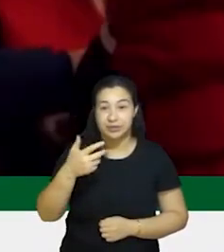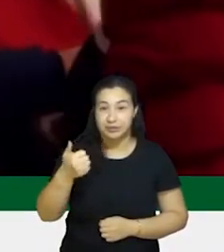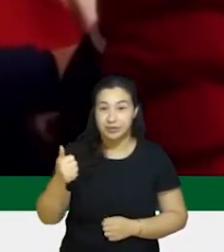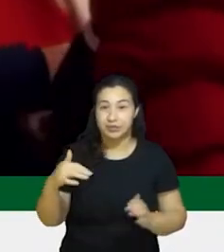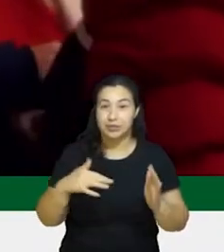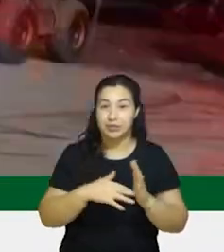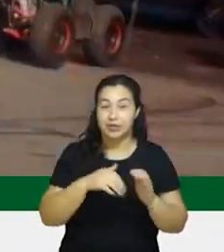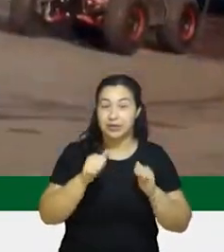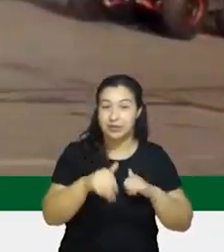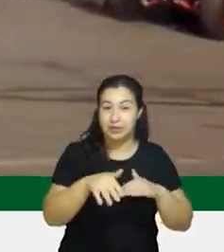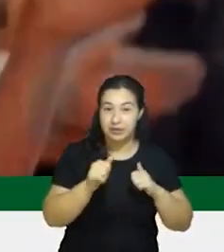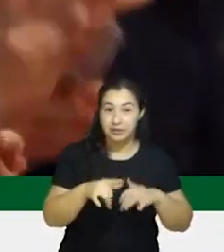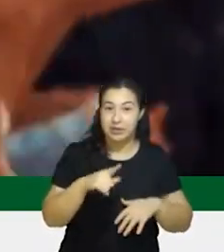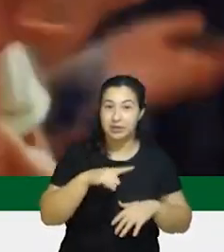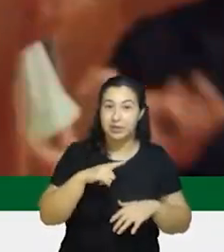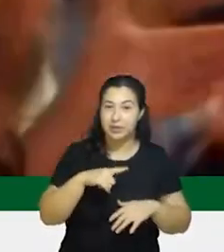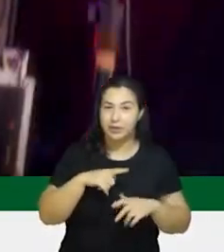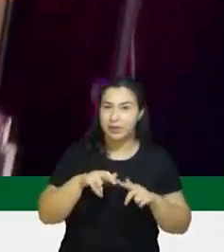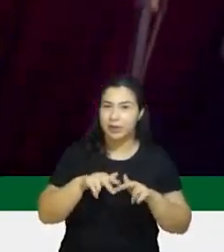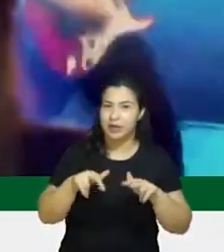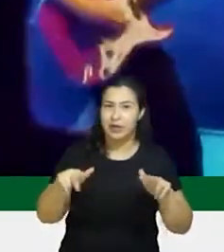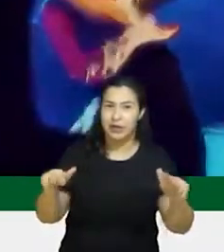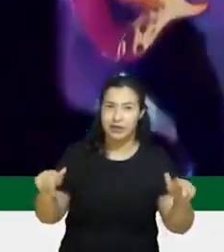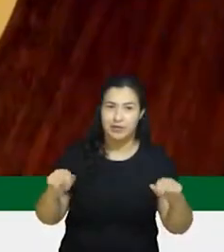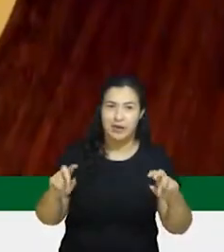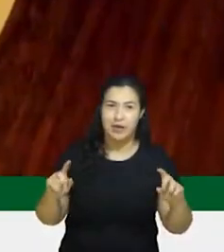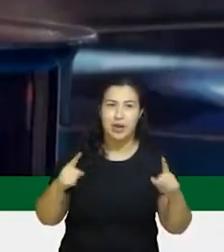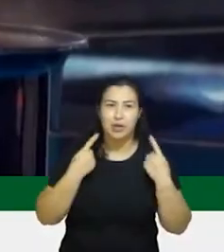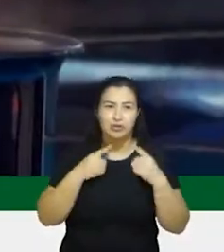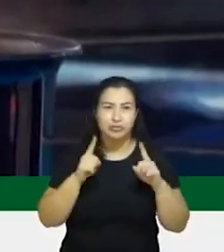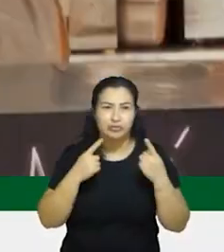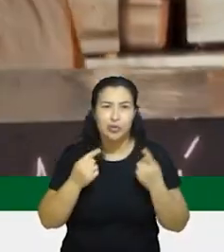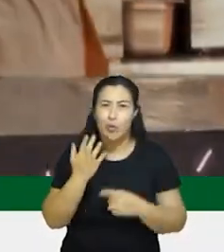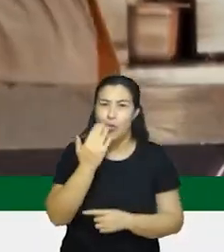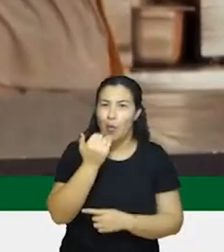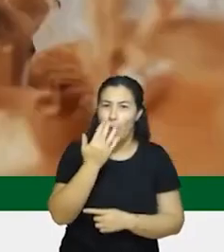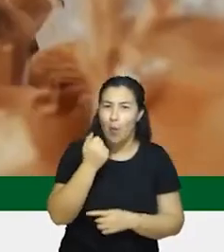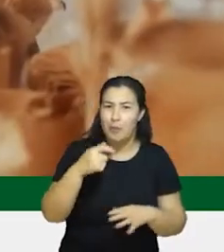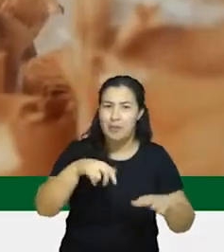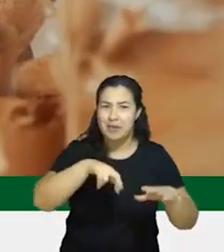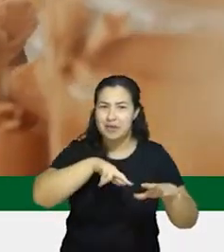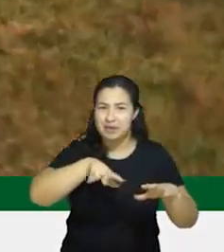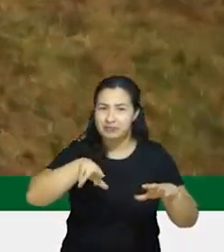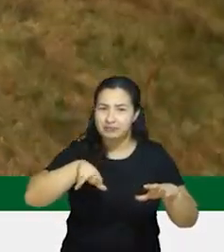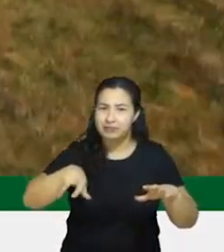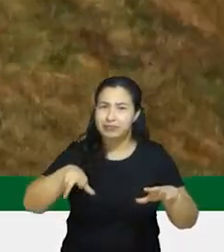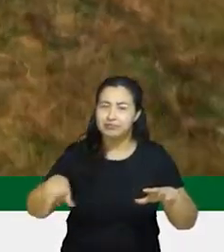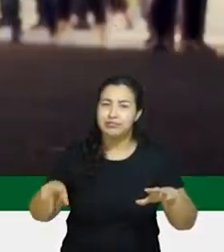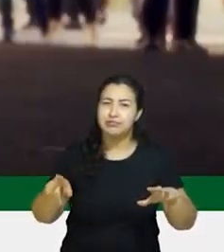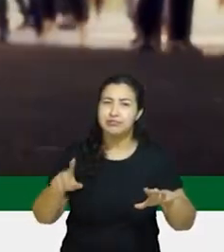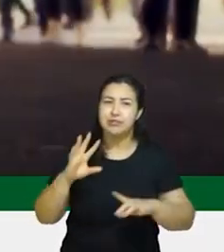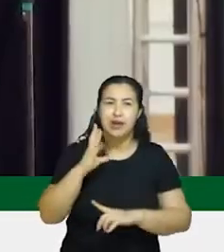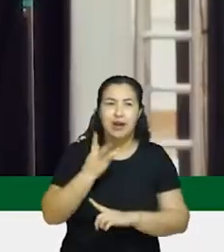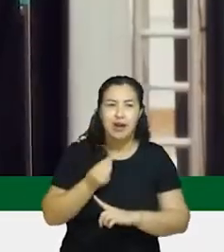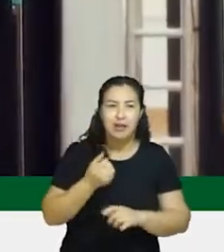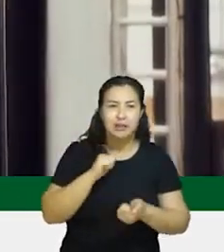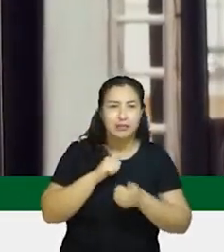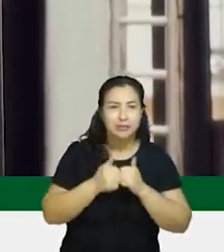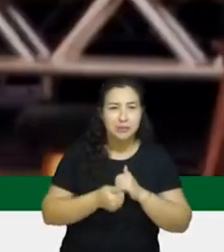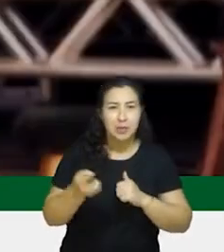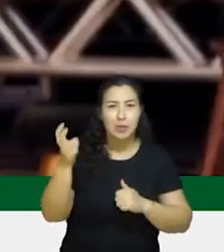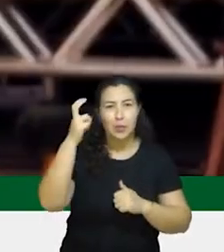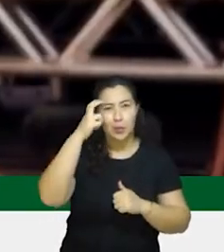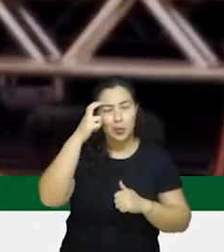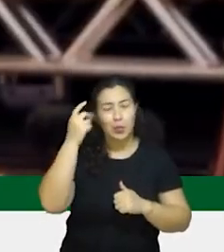desfitar de uma programação incrível, com shows, gastronomia típica, arte, esporte, cultura e